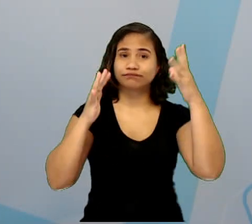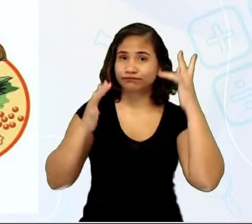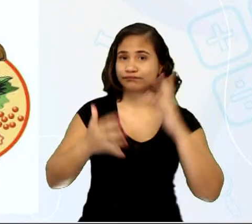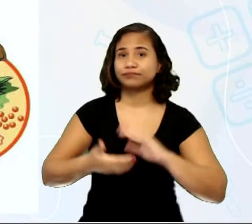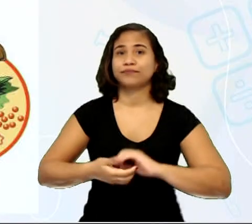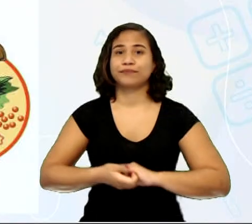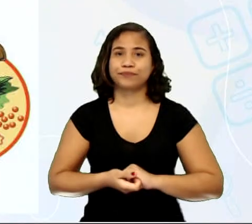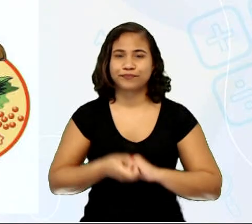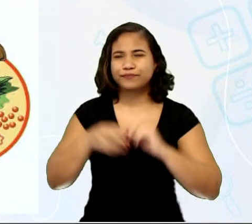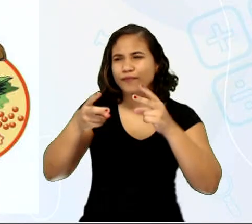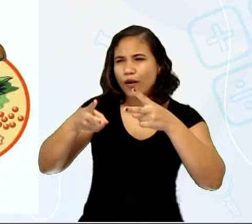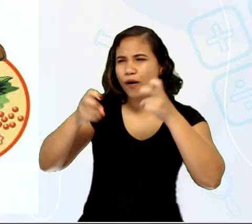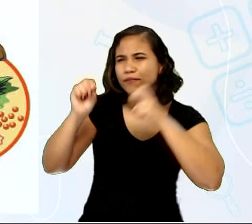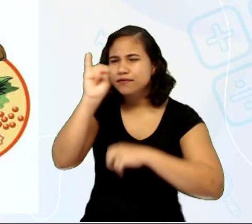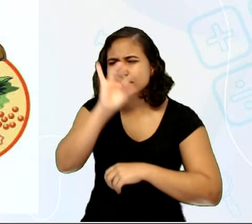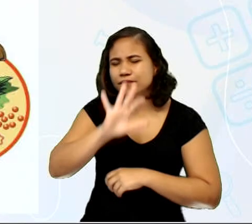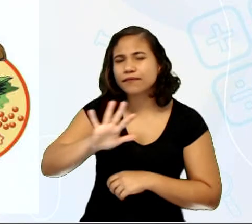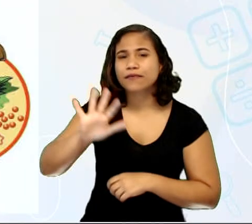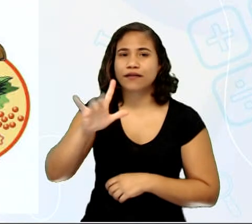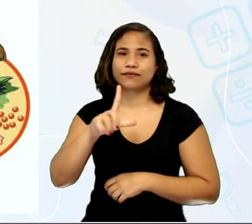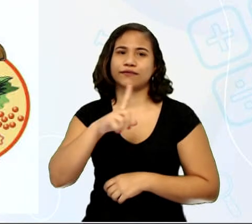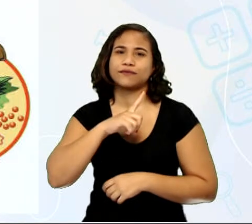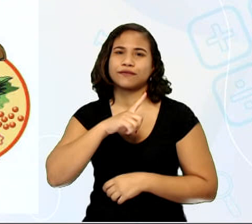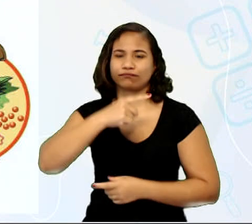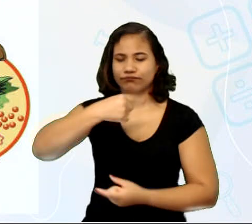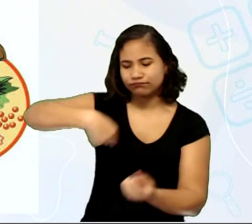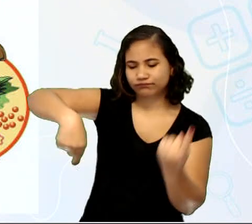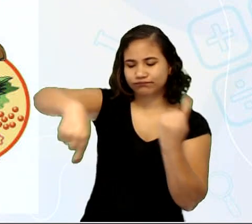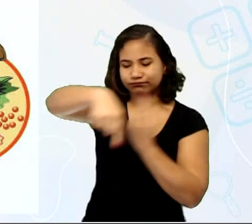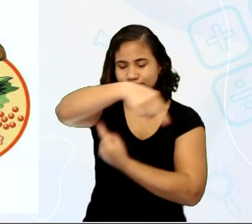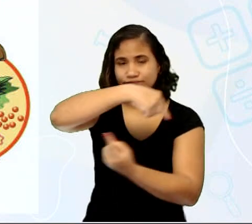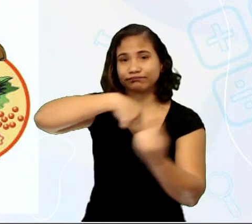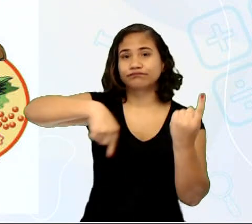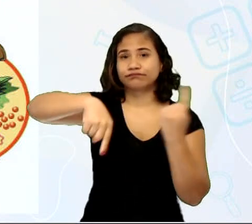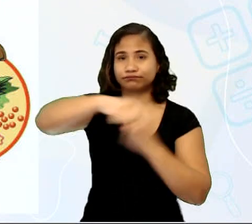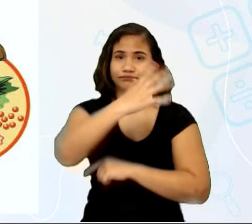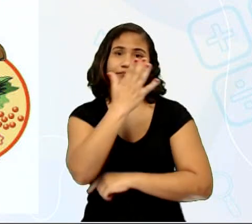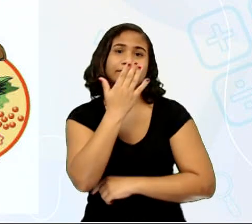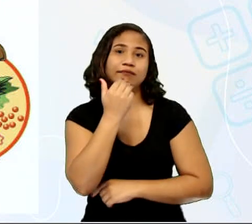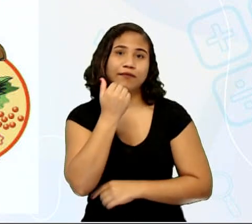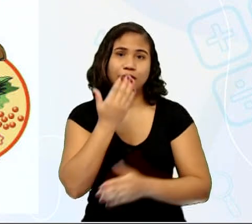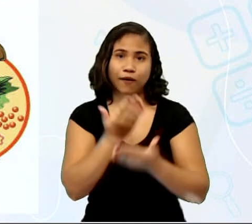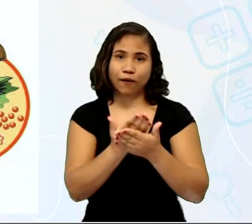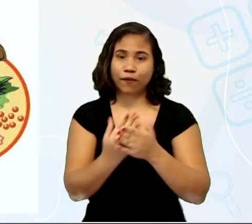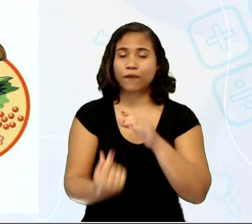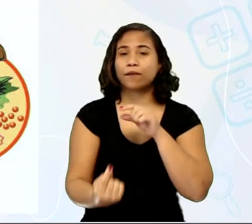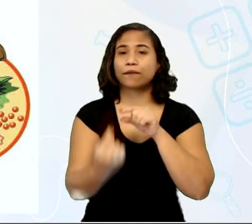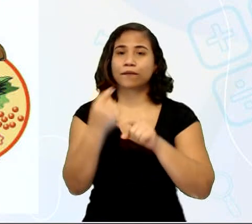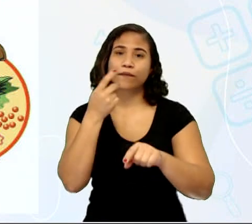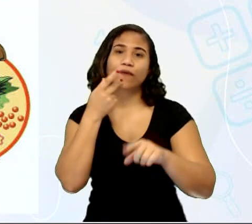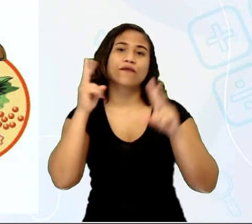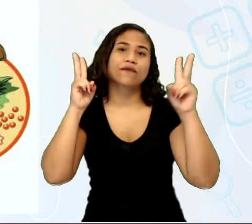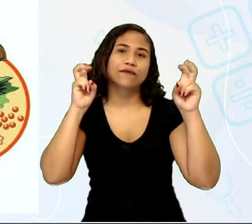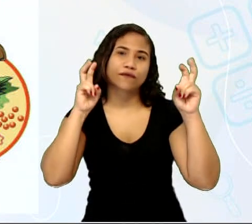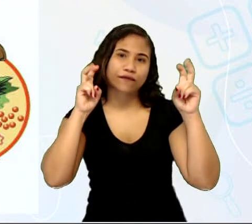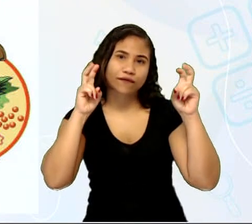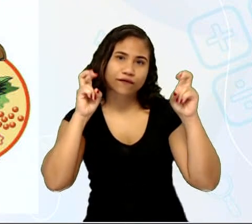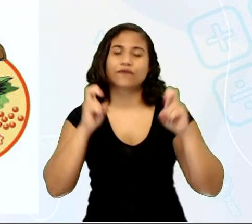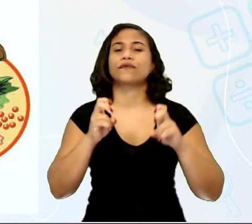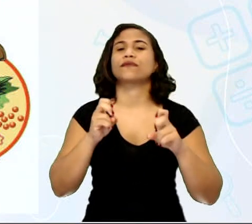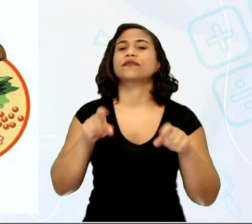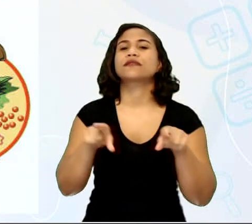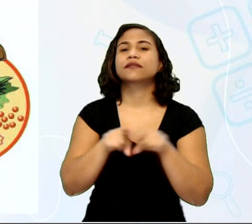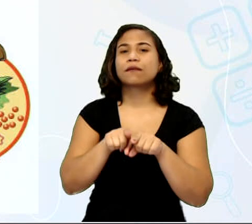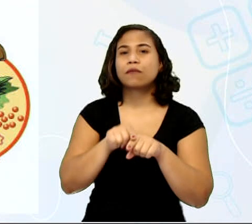Observe aí essa cadeia alimentar. Na aula passada falamos sobre a cadeia alimentar e o